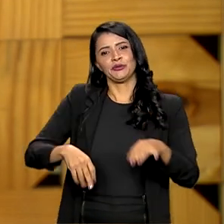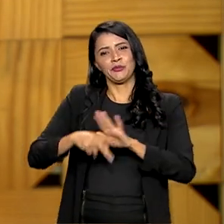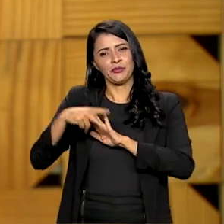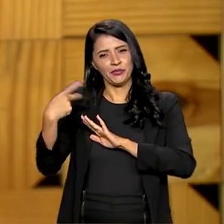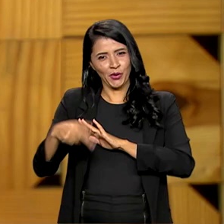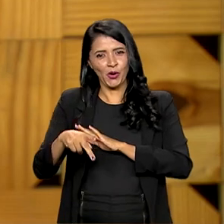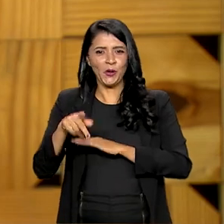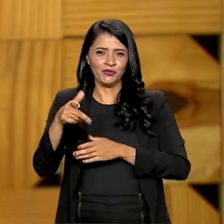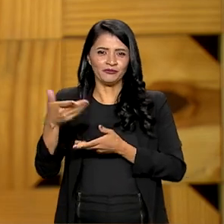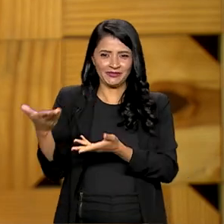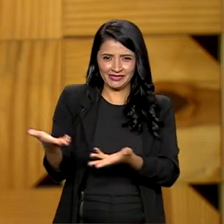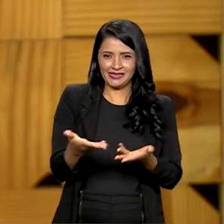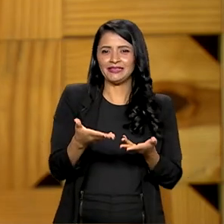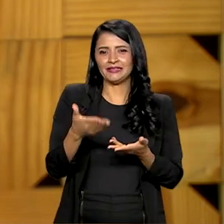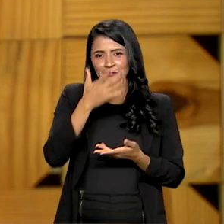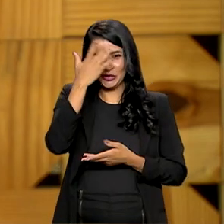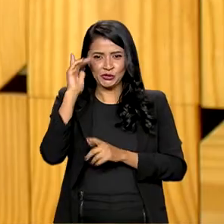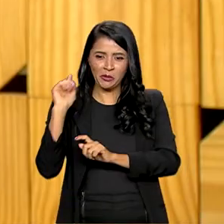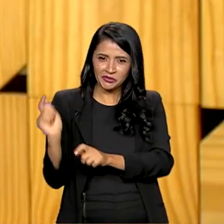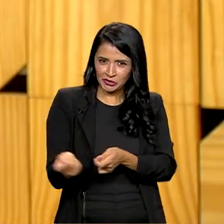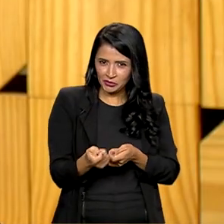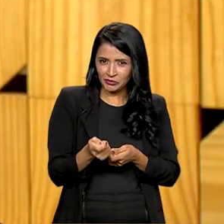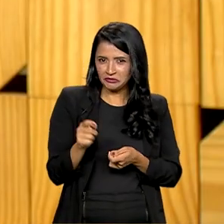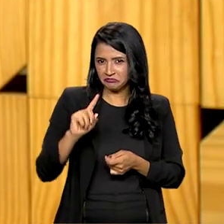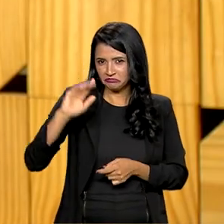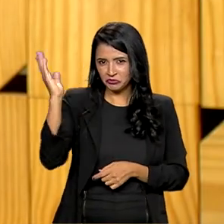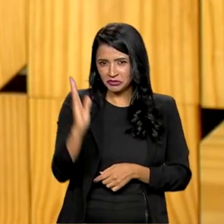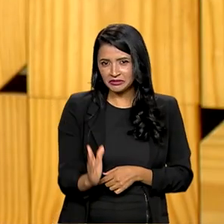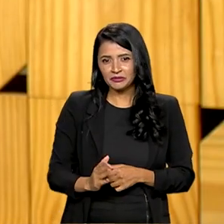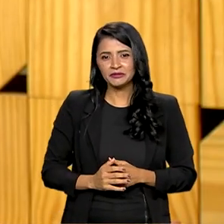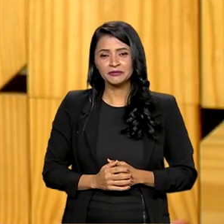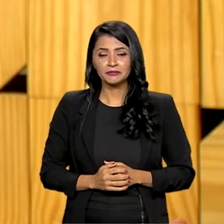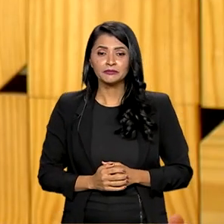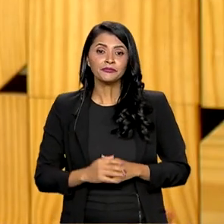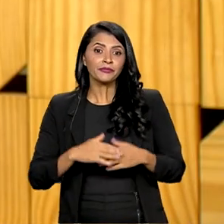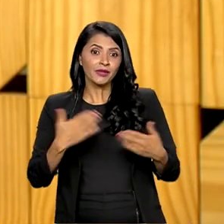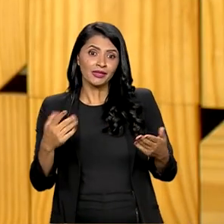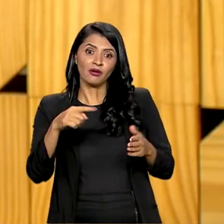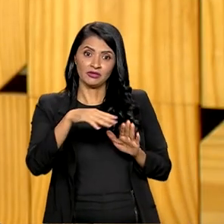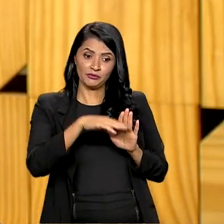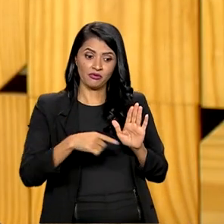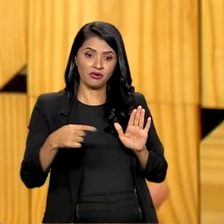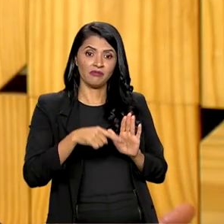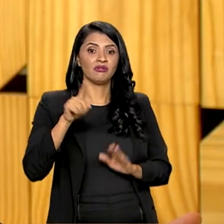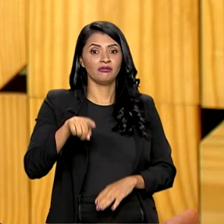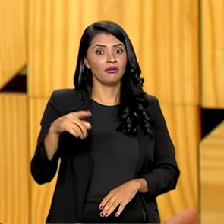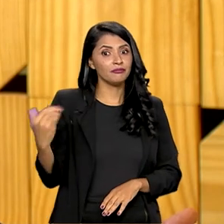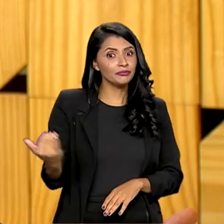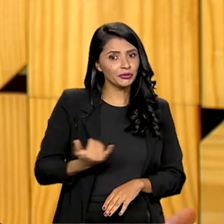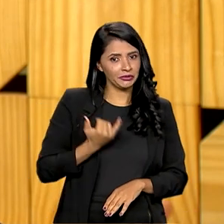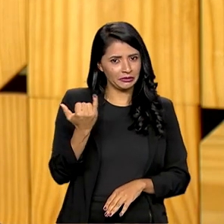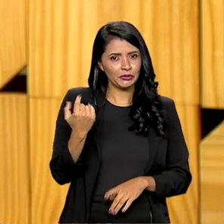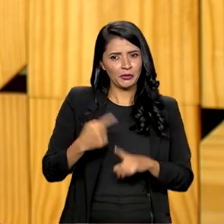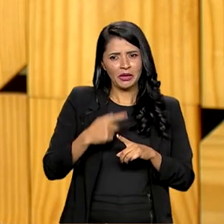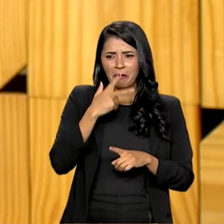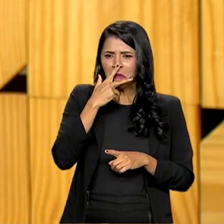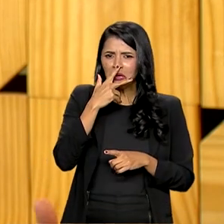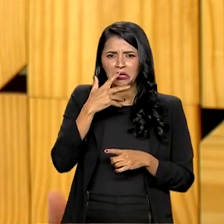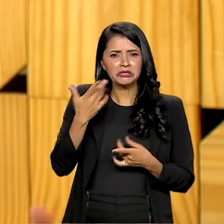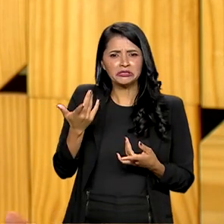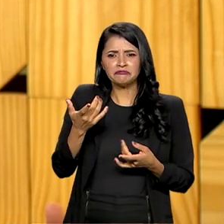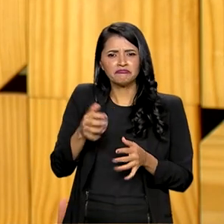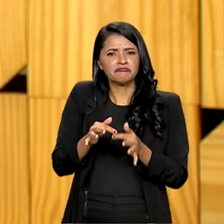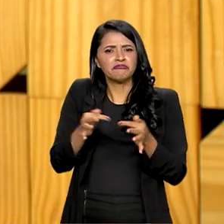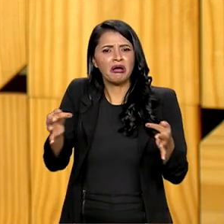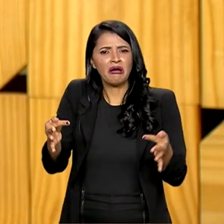pequenos pescadores do país? Meu caro Roberto, é um programa importantíssimo, porque o que parece óbvio para um conjunto